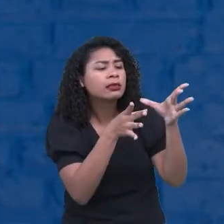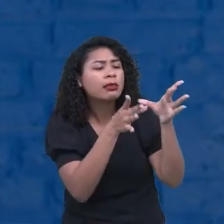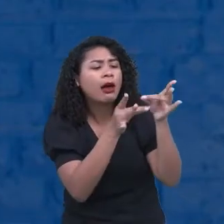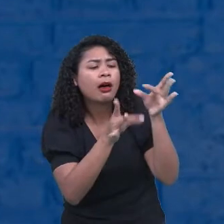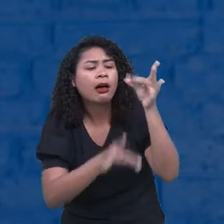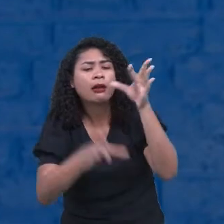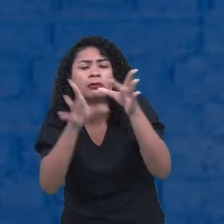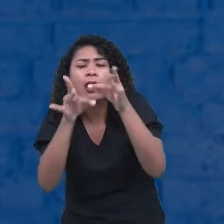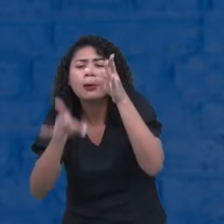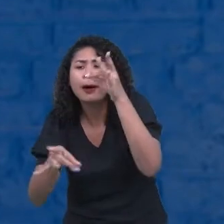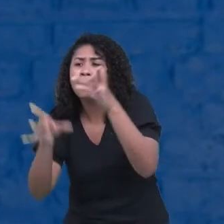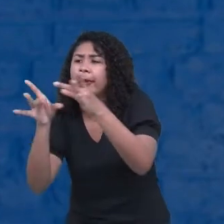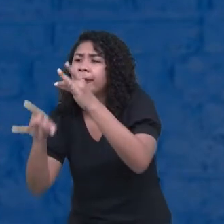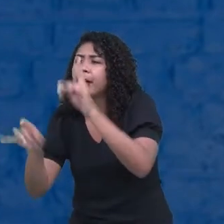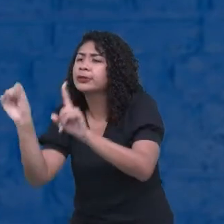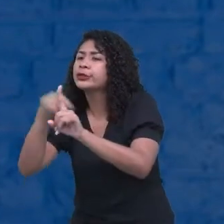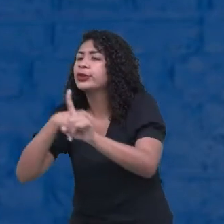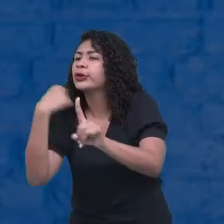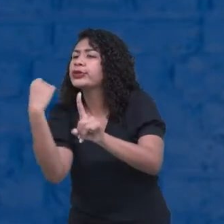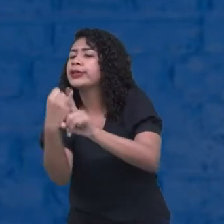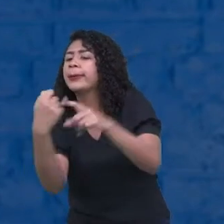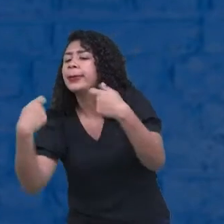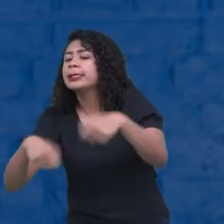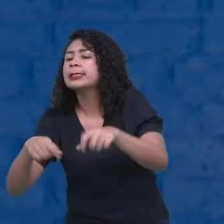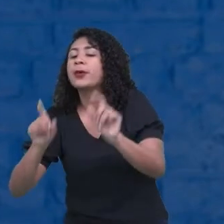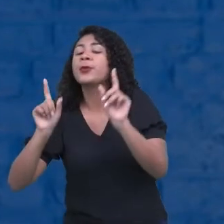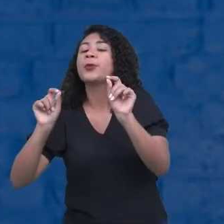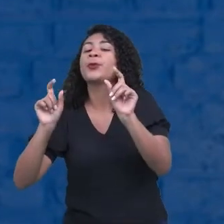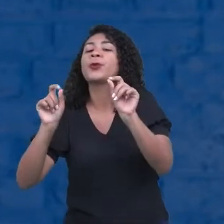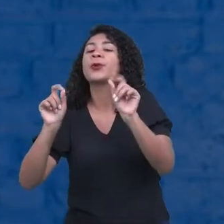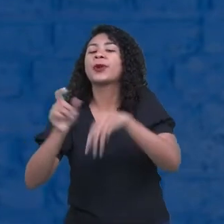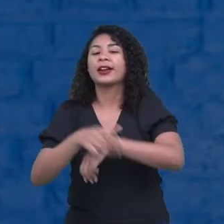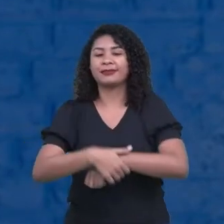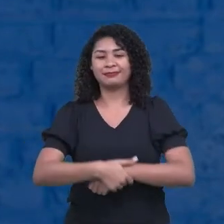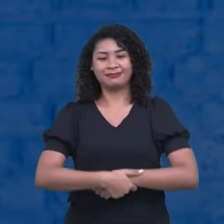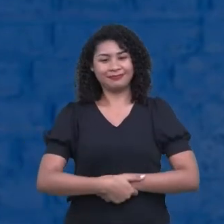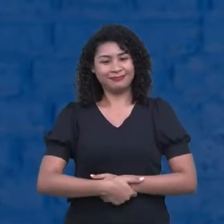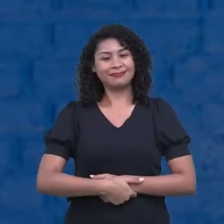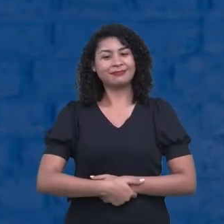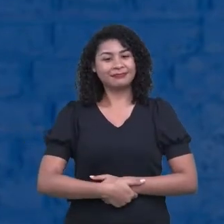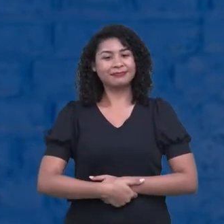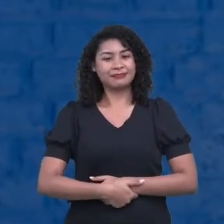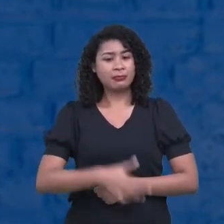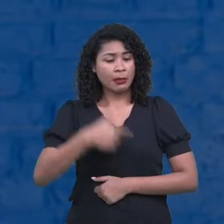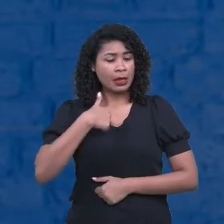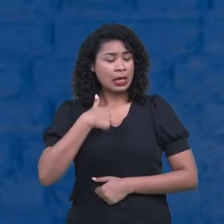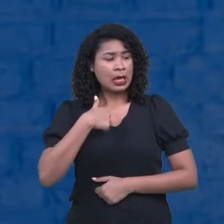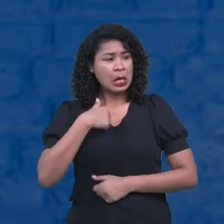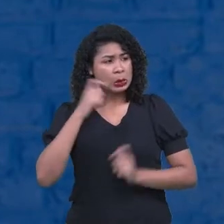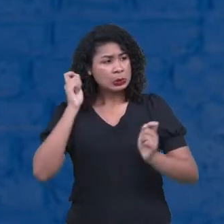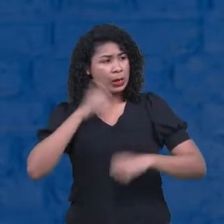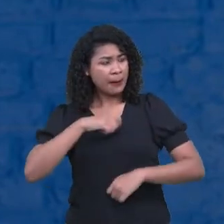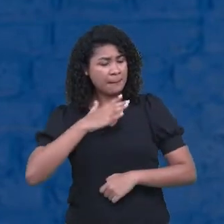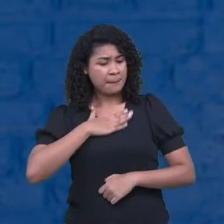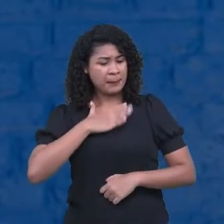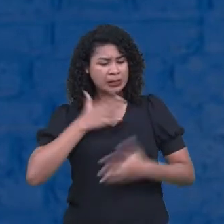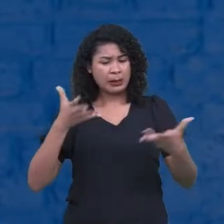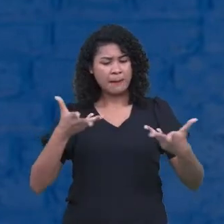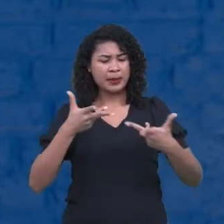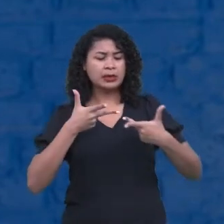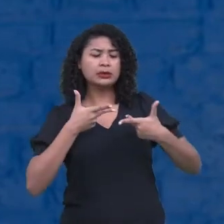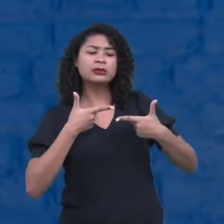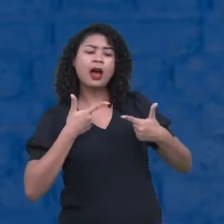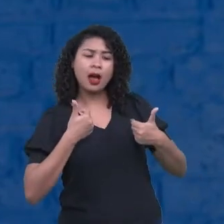da sociedade. O que a sociedade precisa? Como é que eu posso utilizar essa minha habilidade